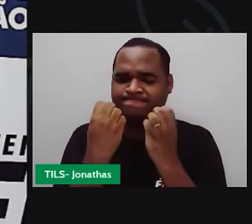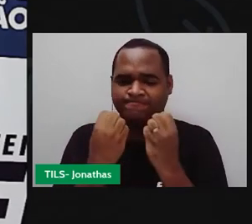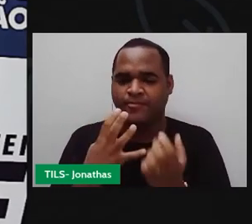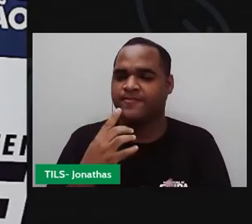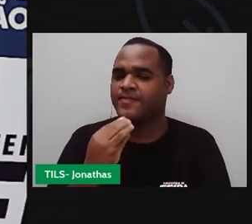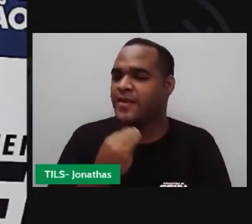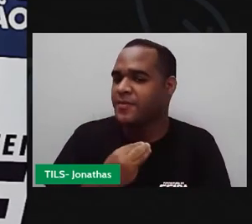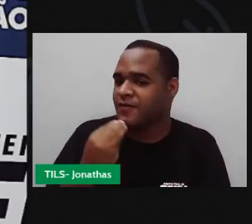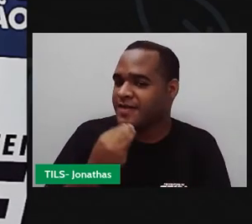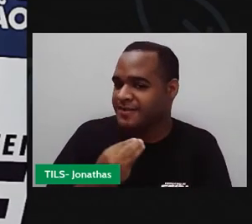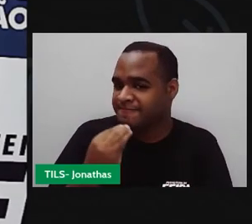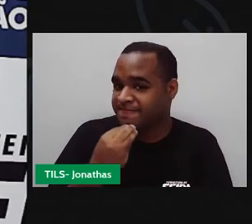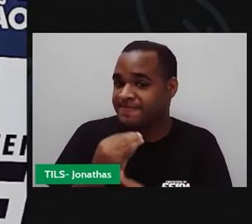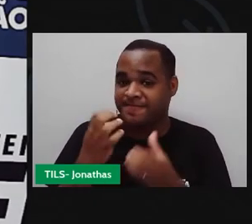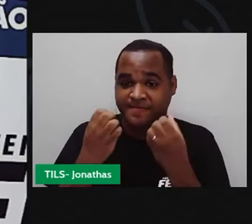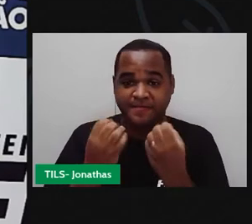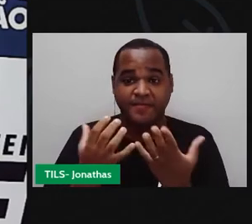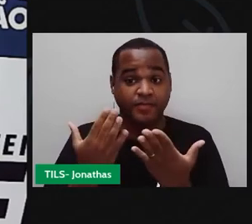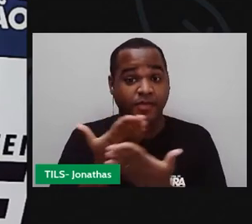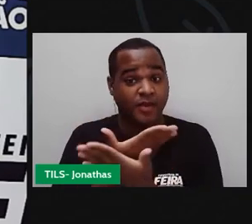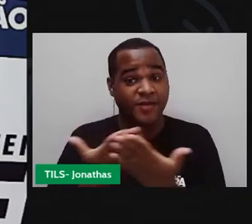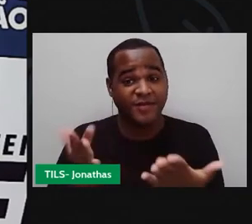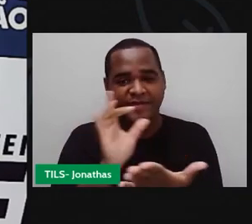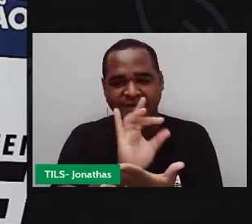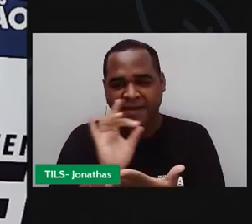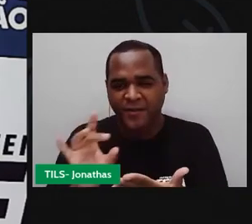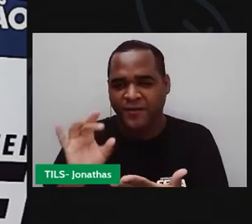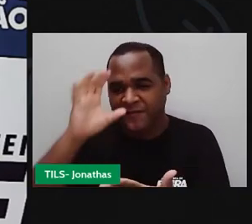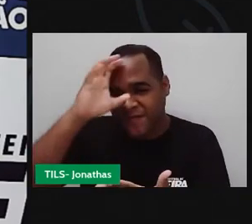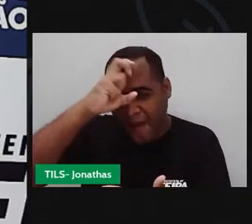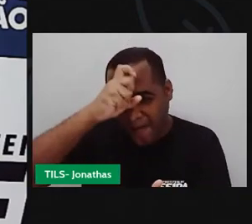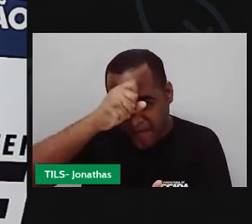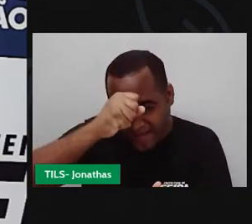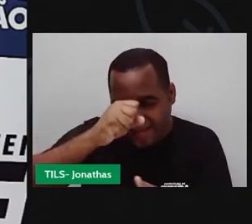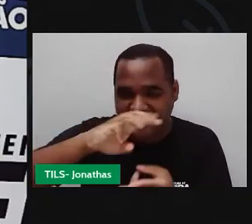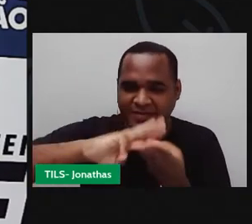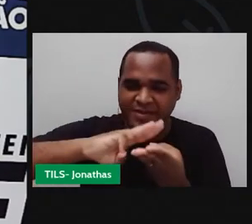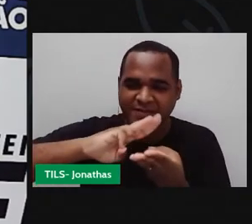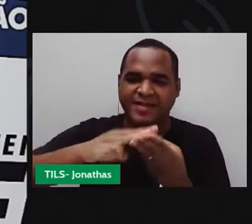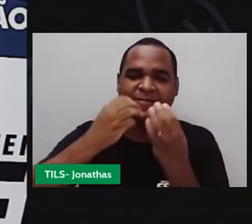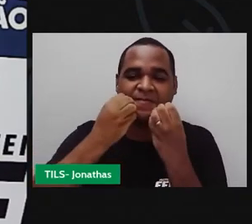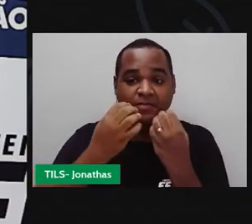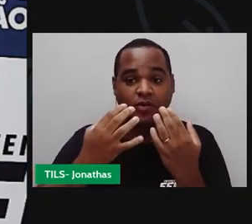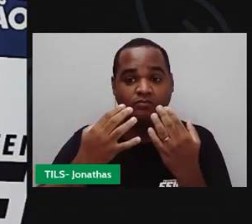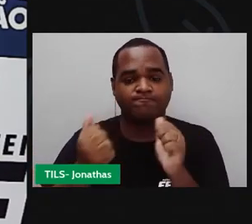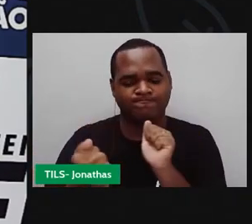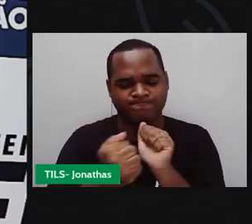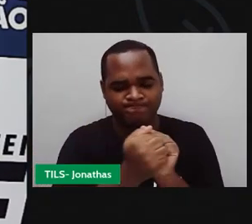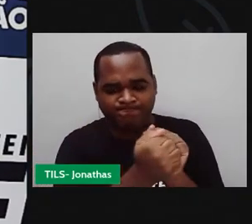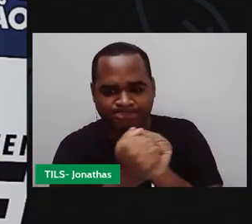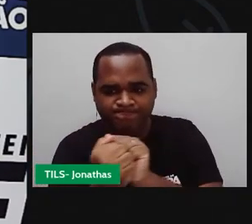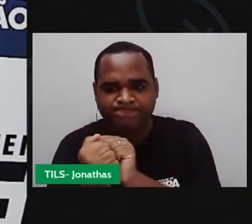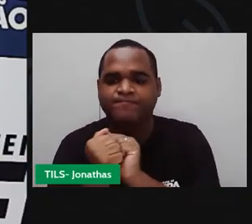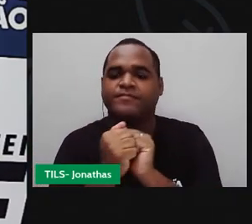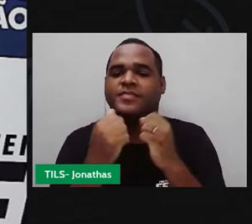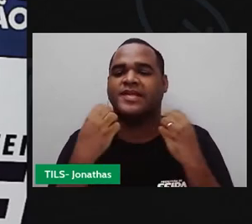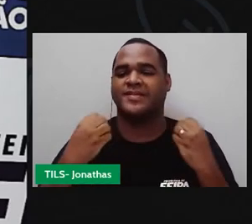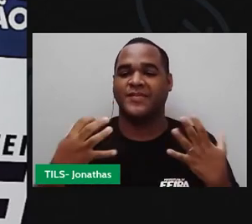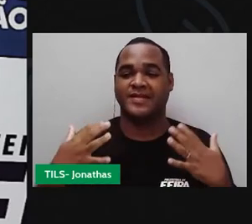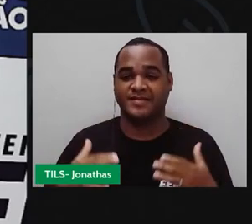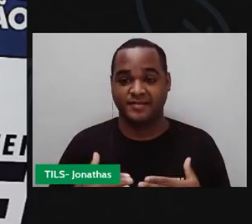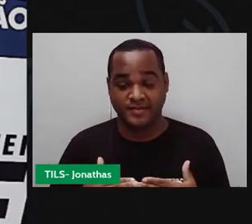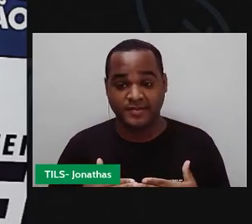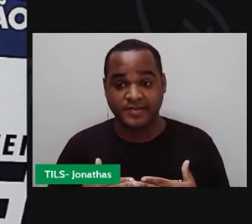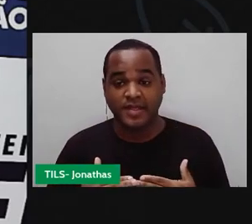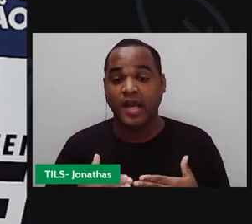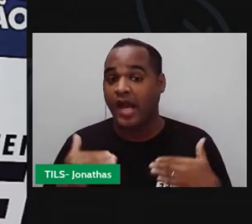de estar aqui com você para aprendermos matemática juntos e juntas, belezinha? Bom, já